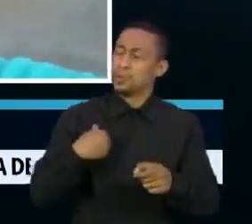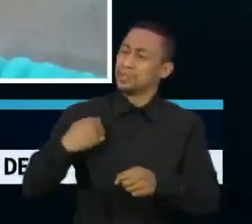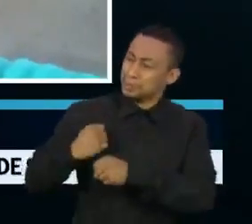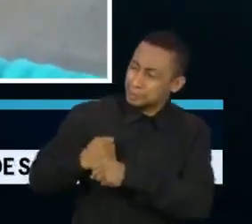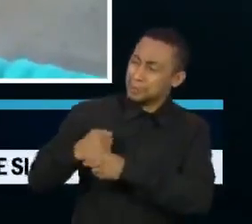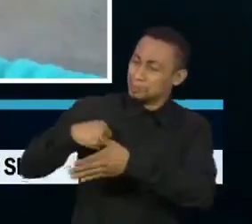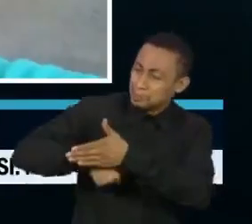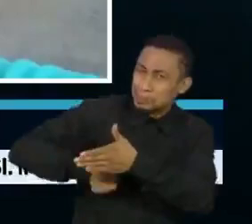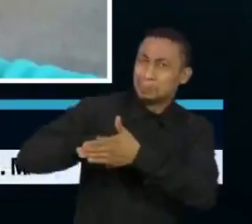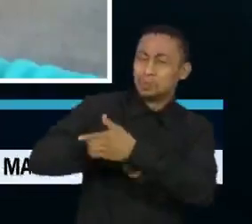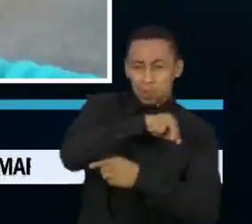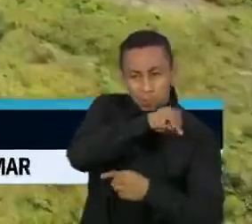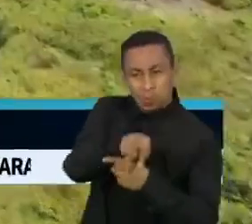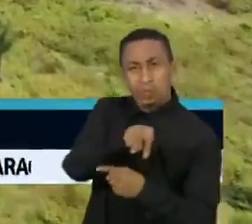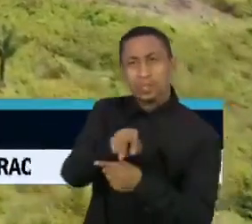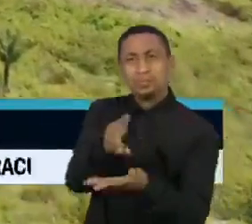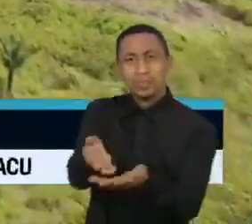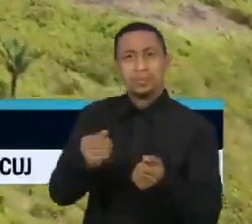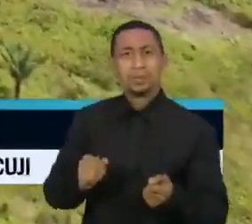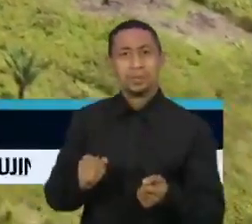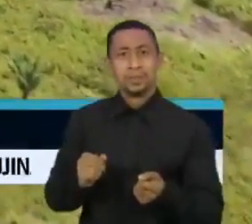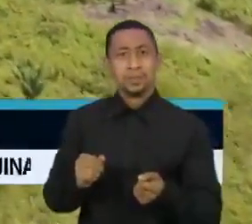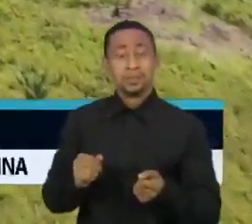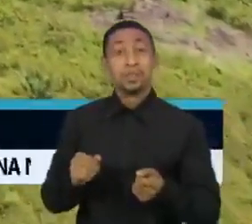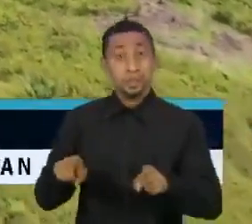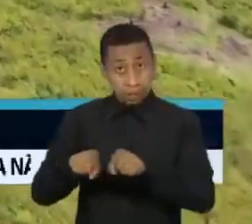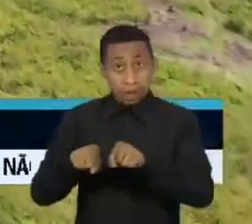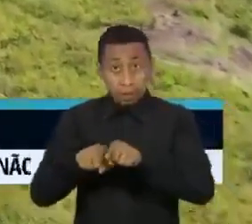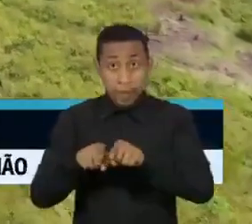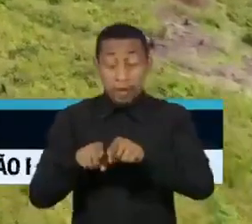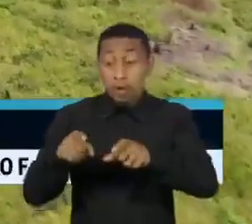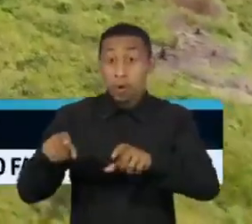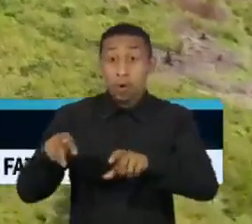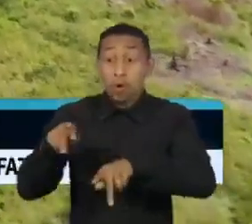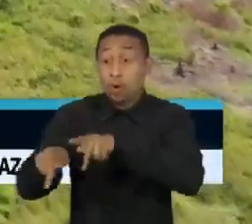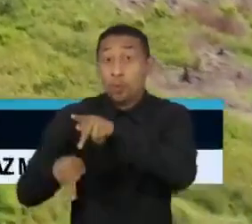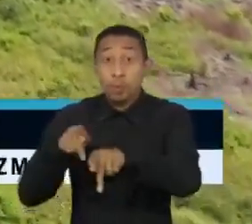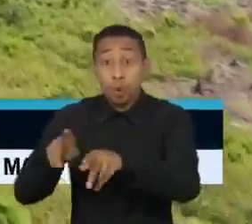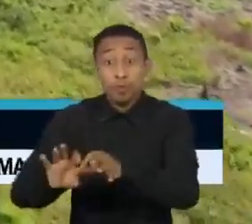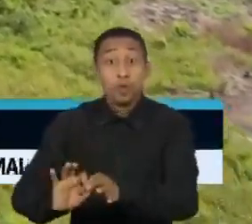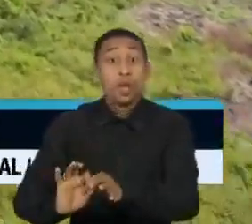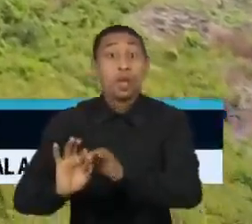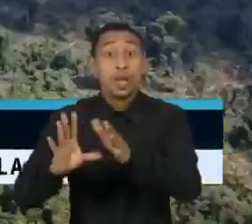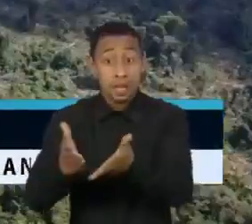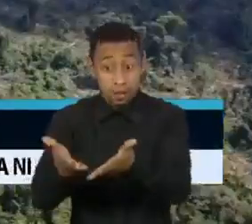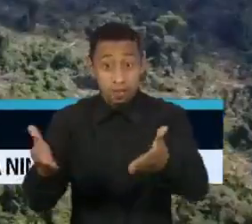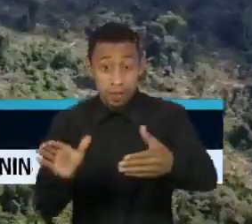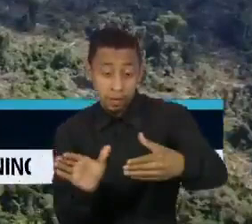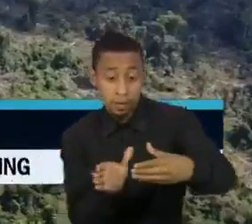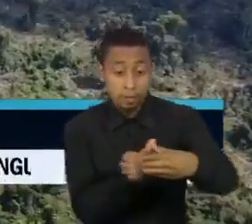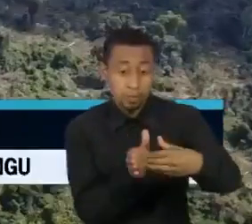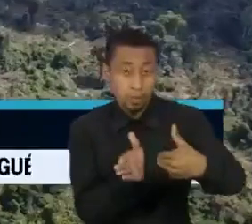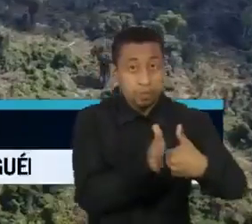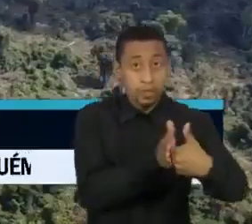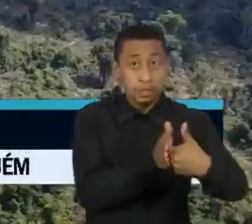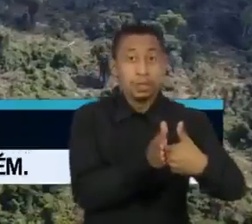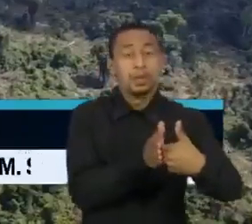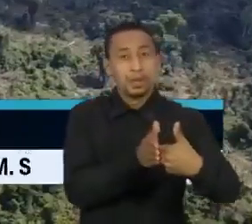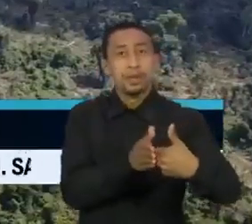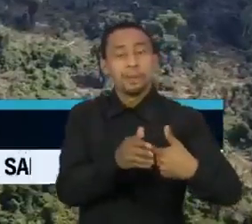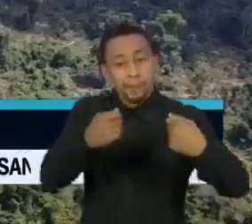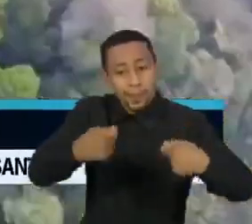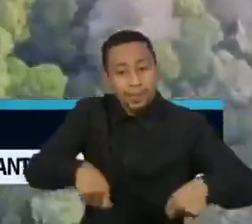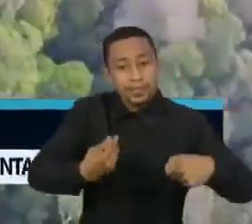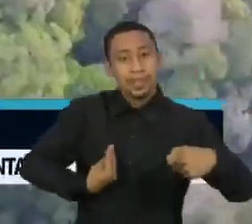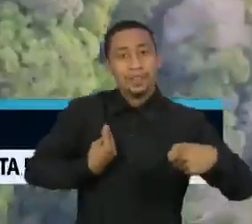caripuna, estávamos protegendo. Também atingirá os povos livres, são índios isolados, que também dependem dessa floresta,